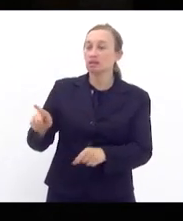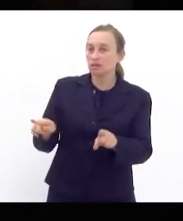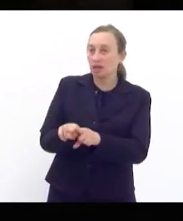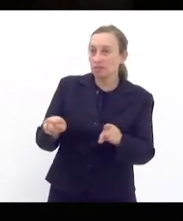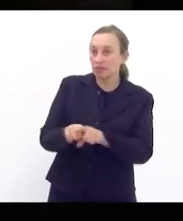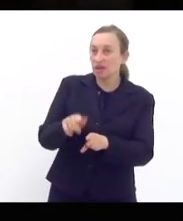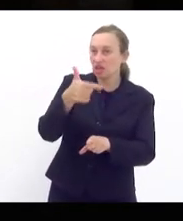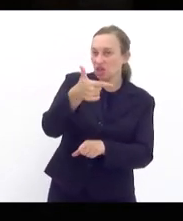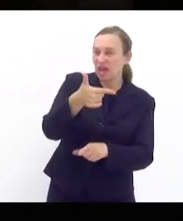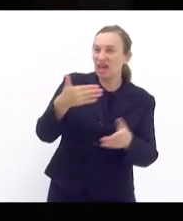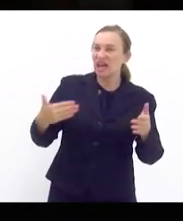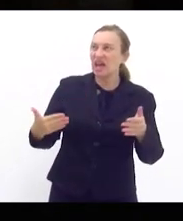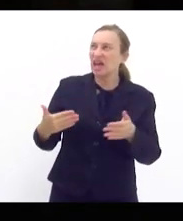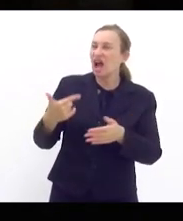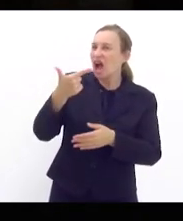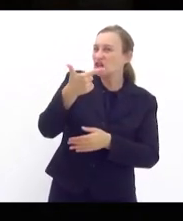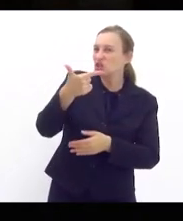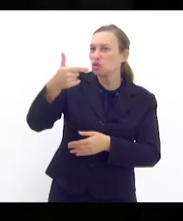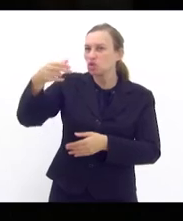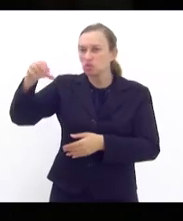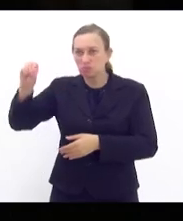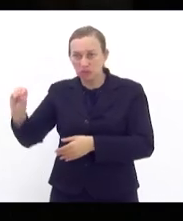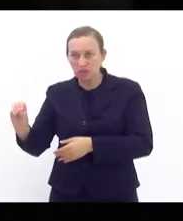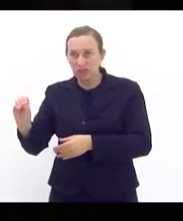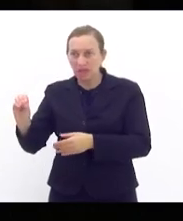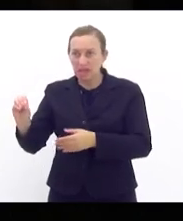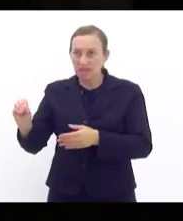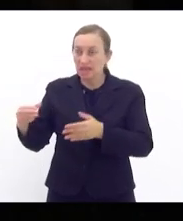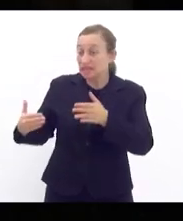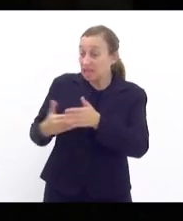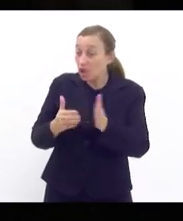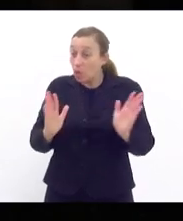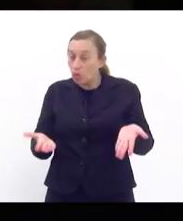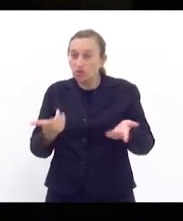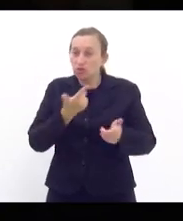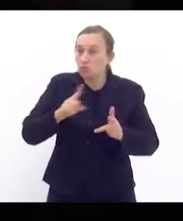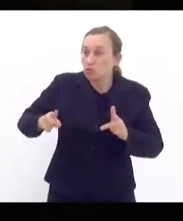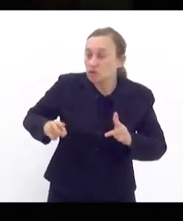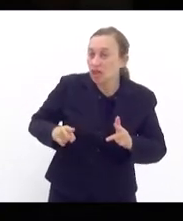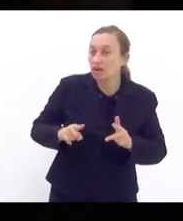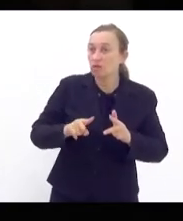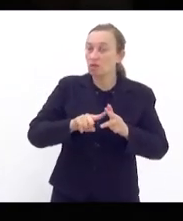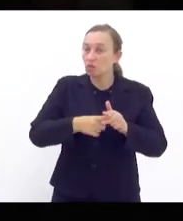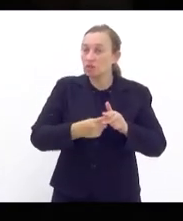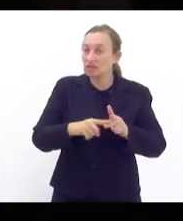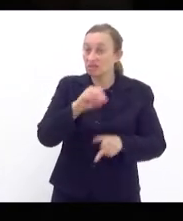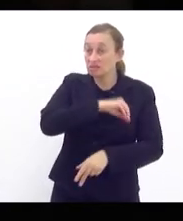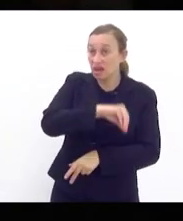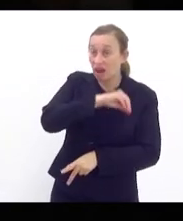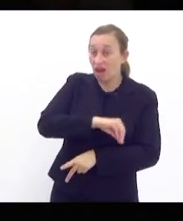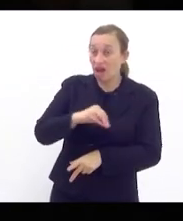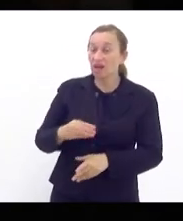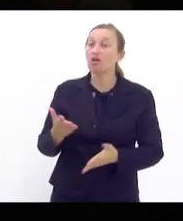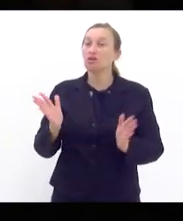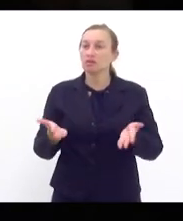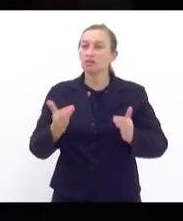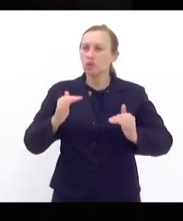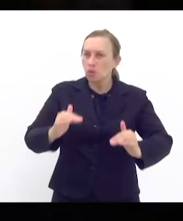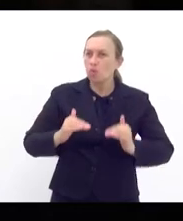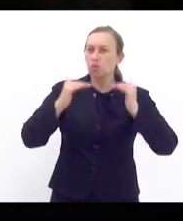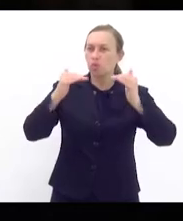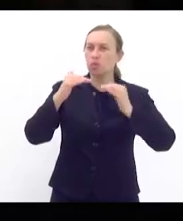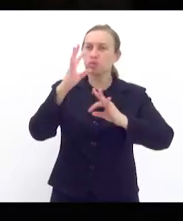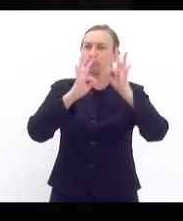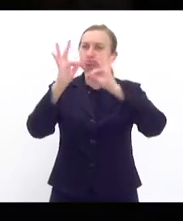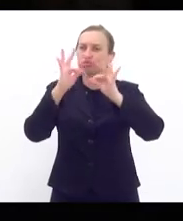sem reajuste como falar em salto tecnológico aqui em nosso estado sem